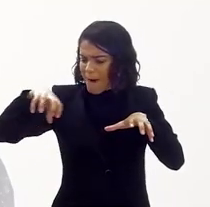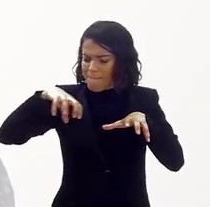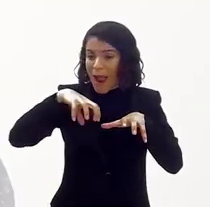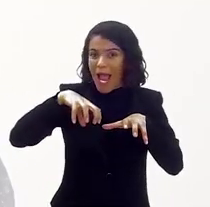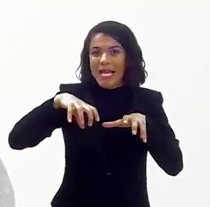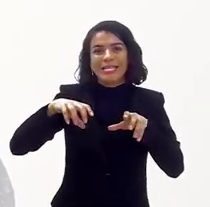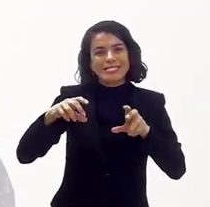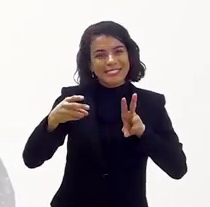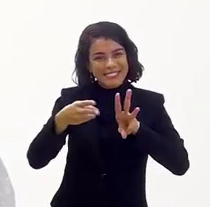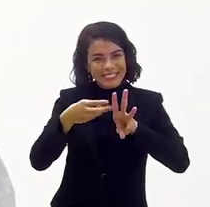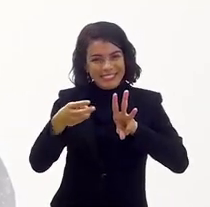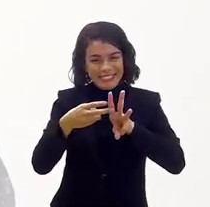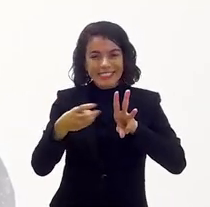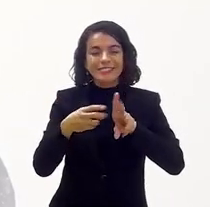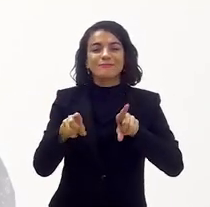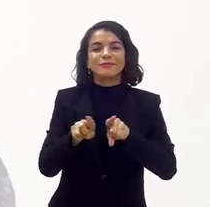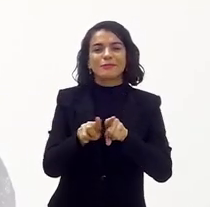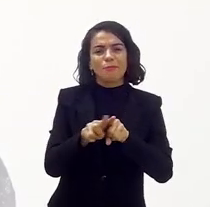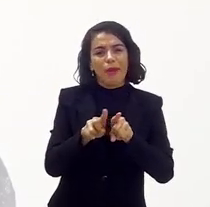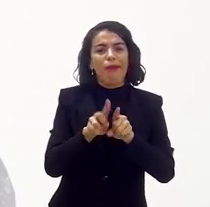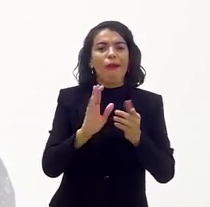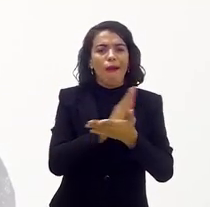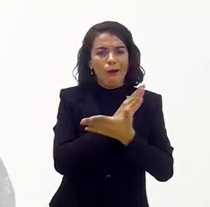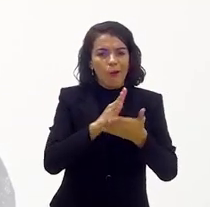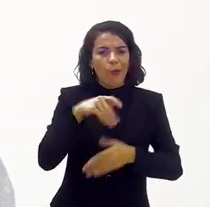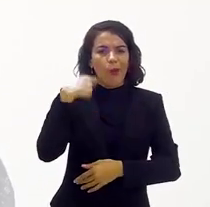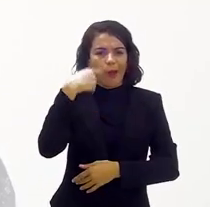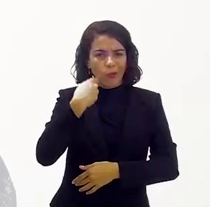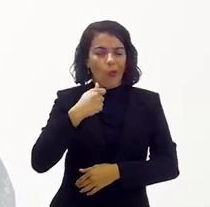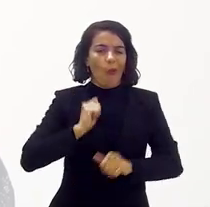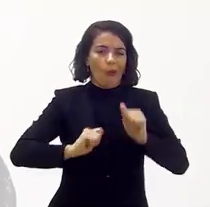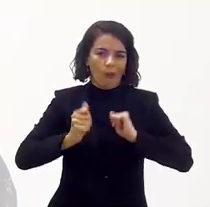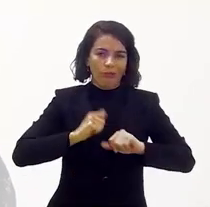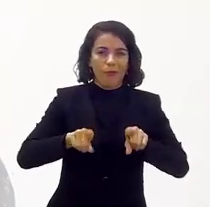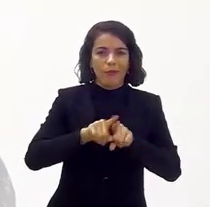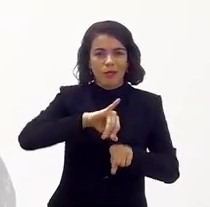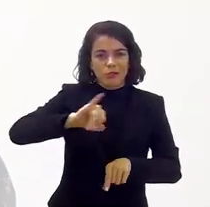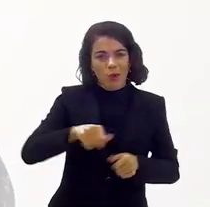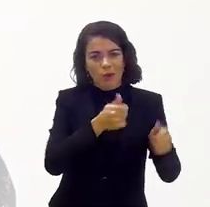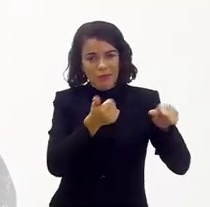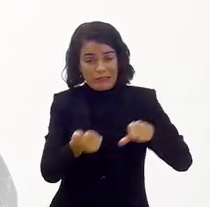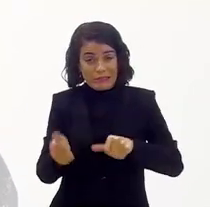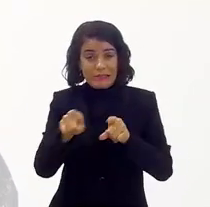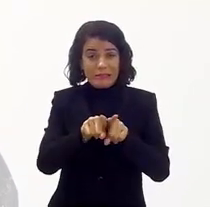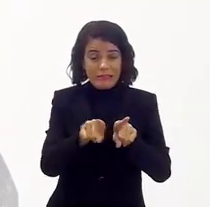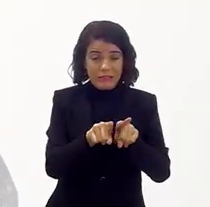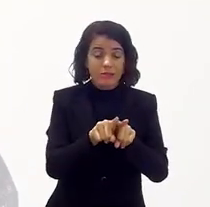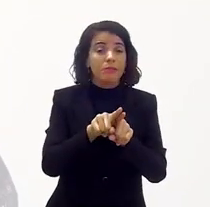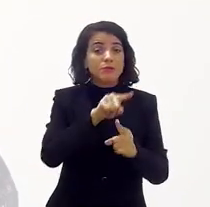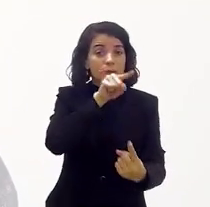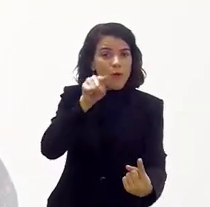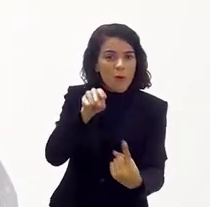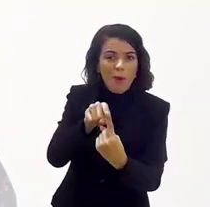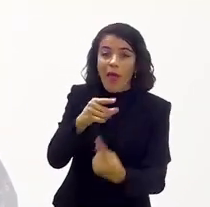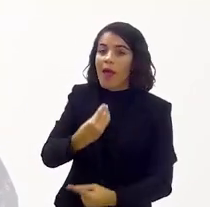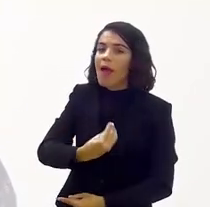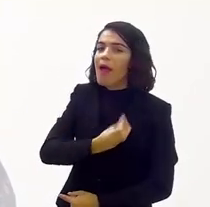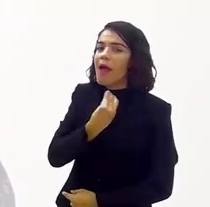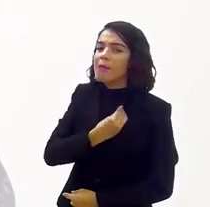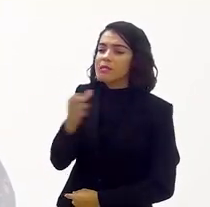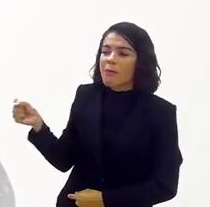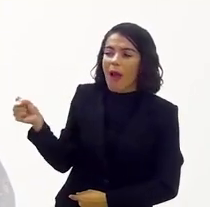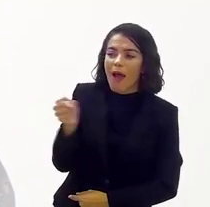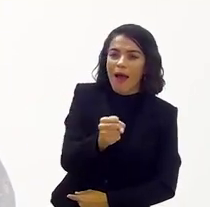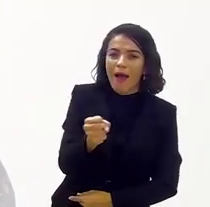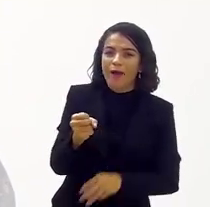e levamos alguns atores daqui do Rio, o João Batista, inclusive, mas a meta era a participação dos